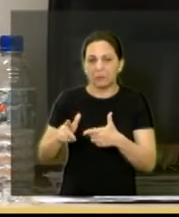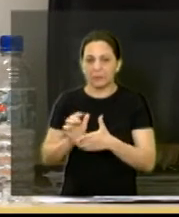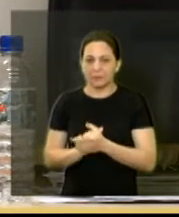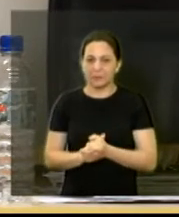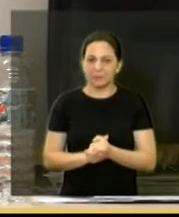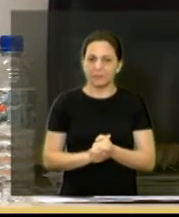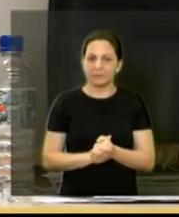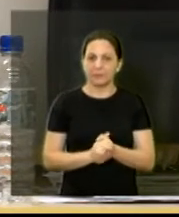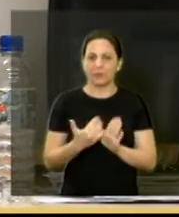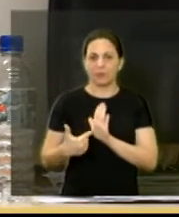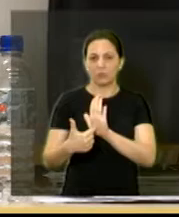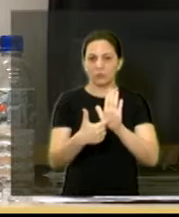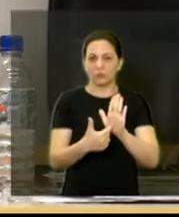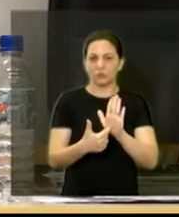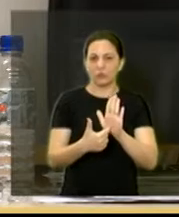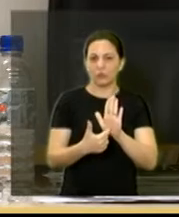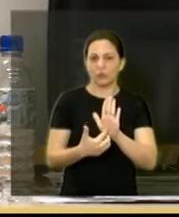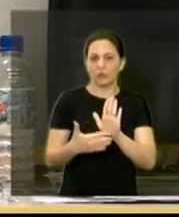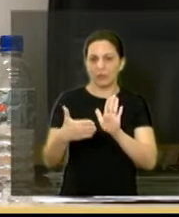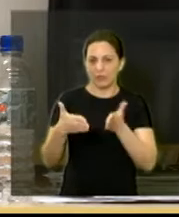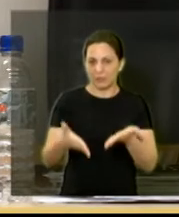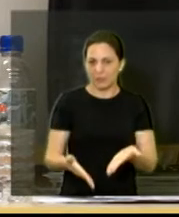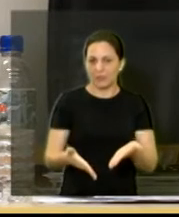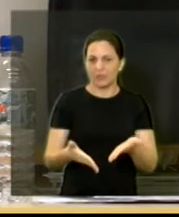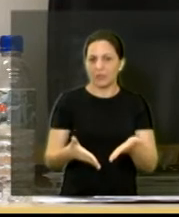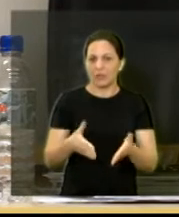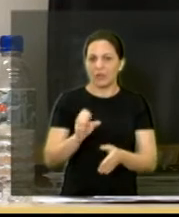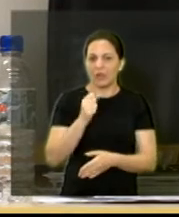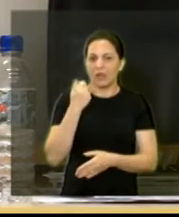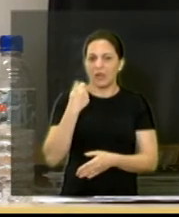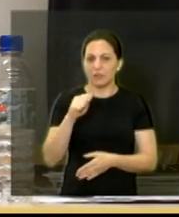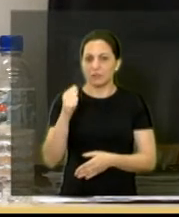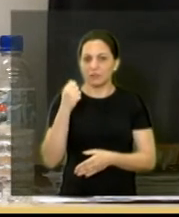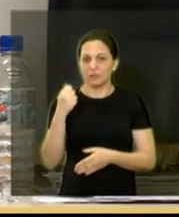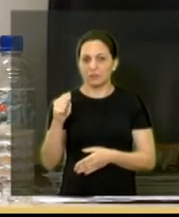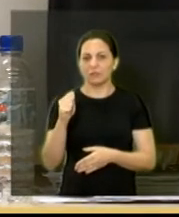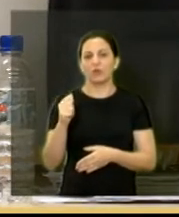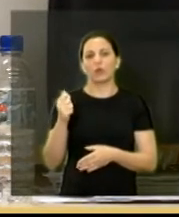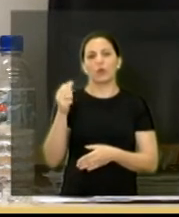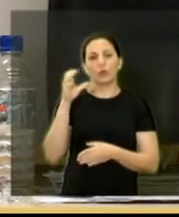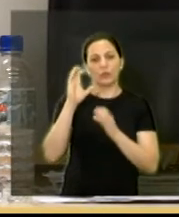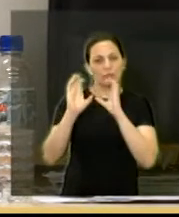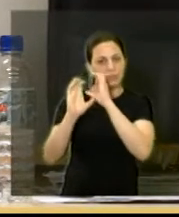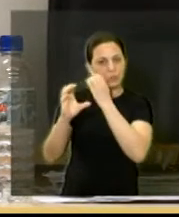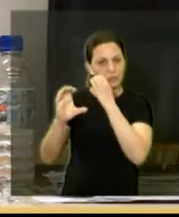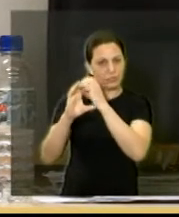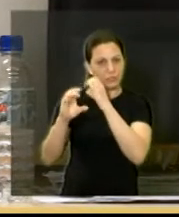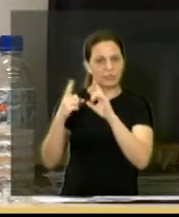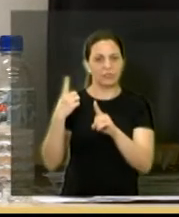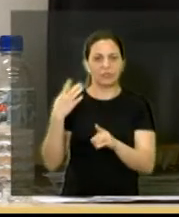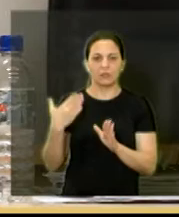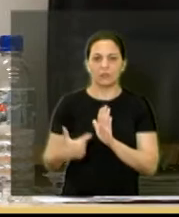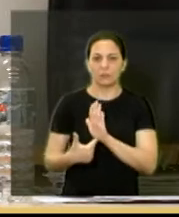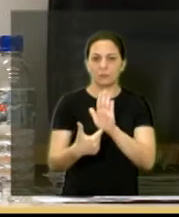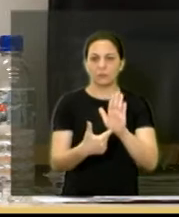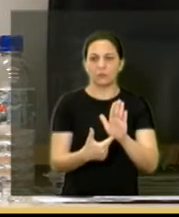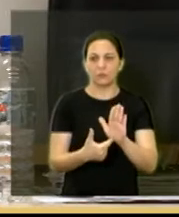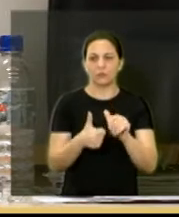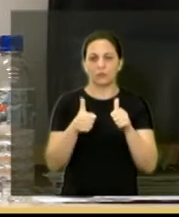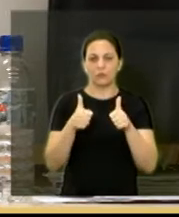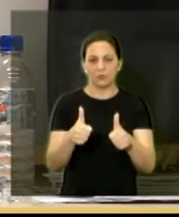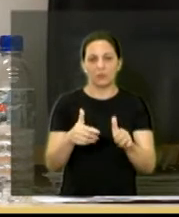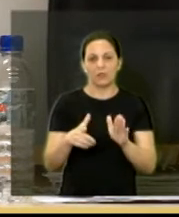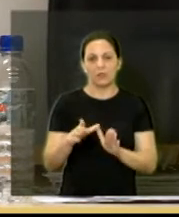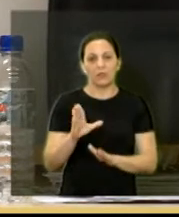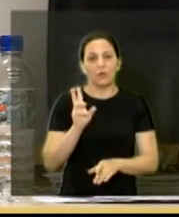colocou diversas vezes a própria associação de engenharia já colocou é que tivesse até